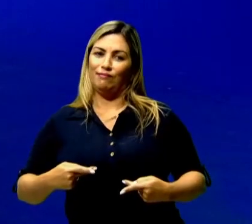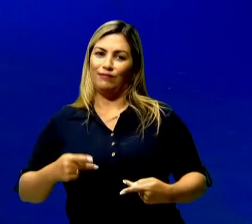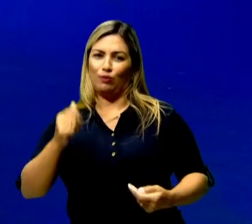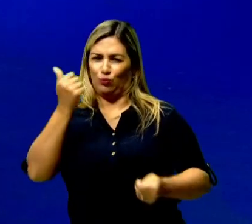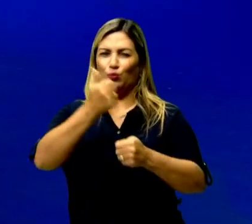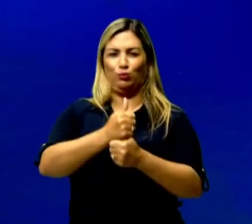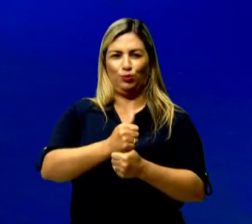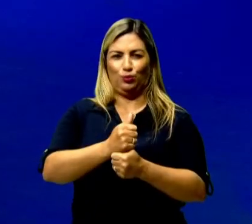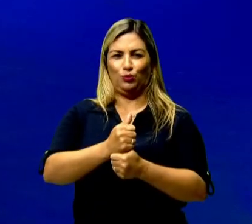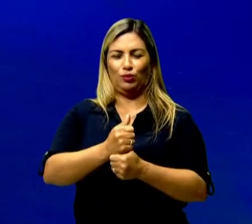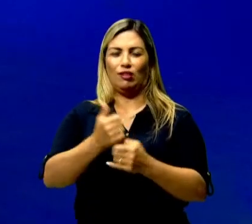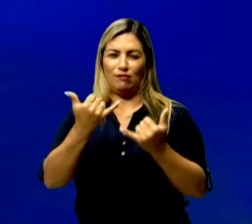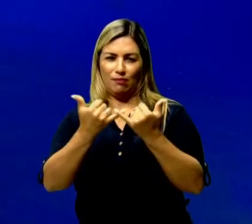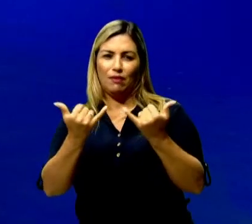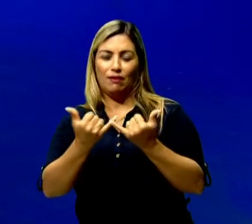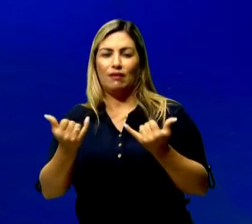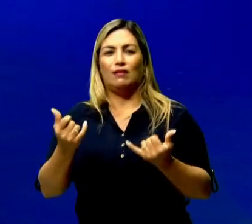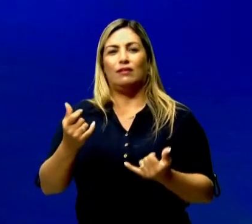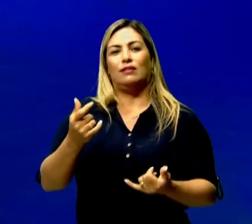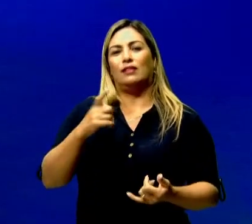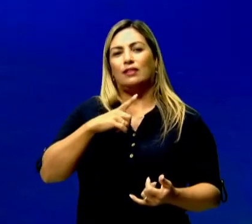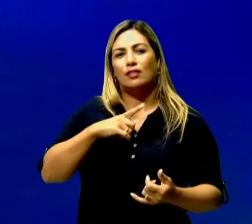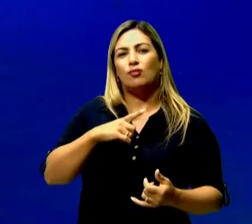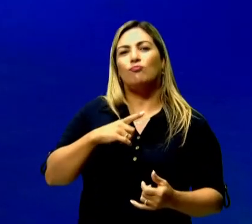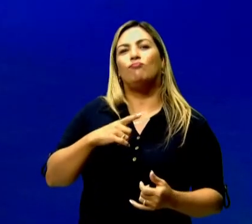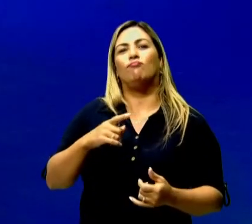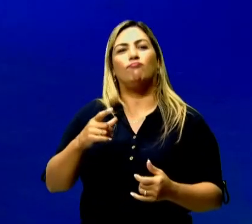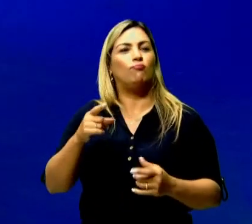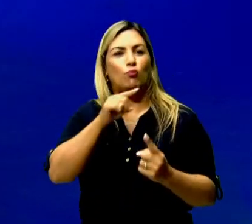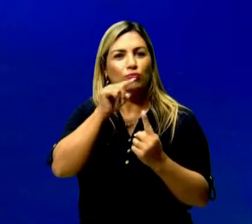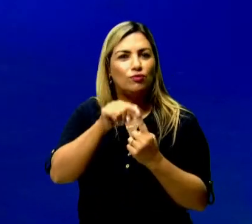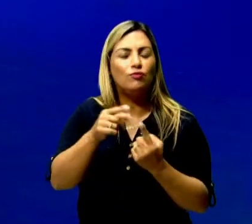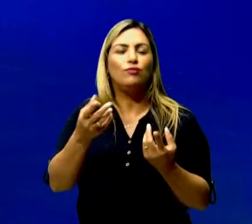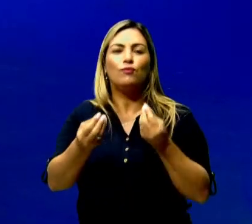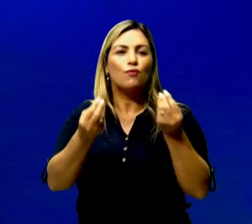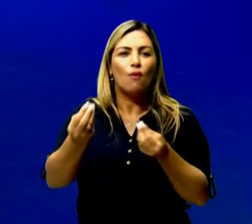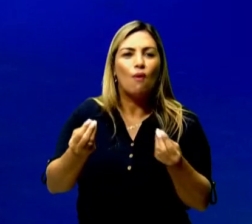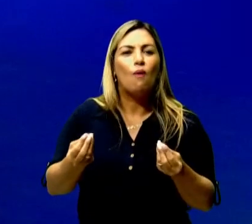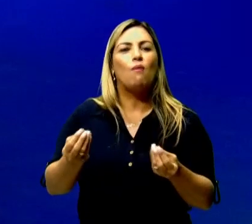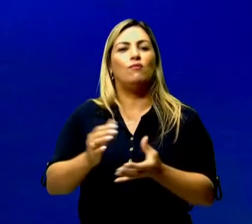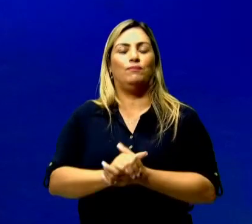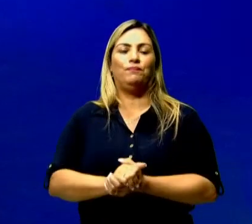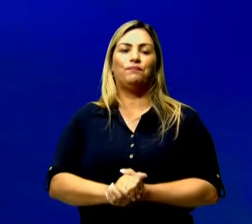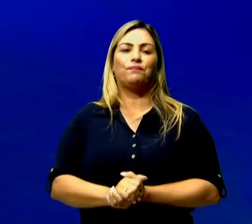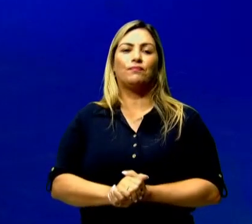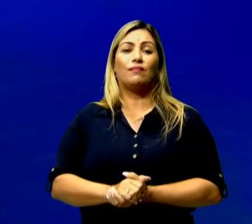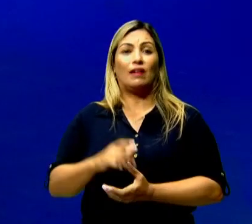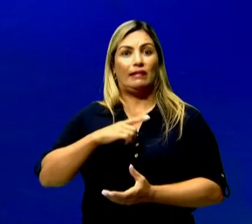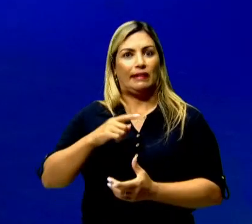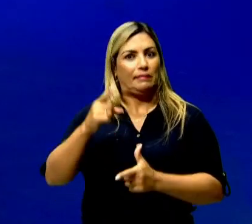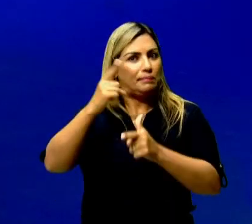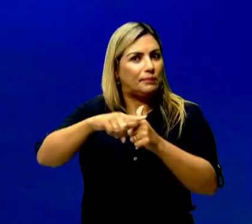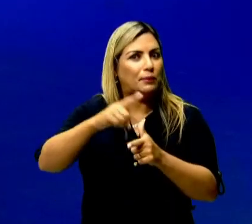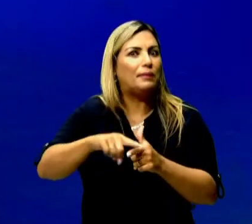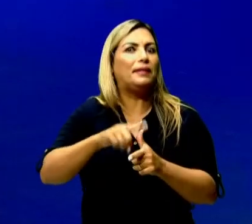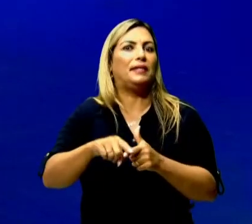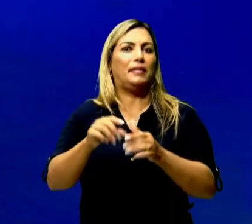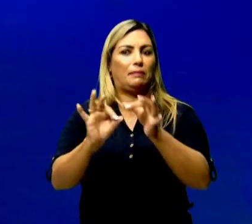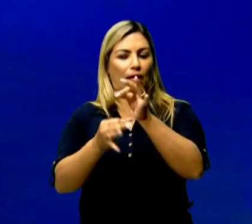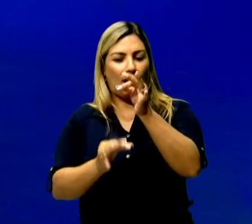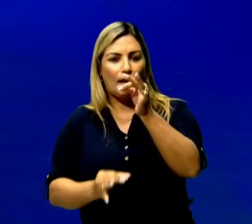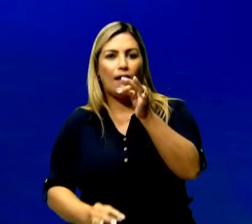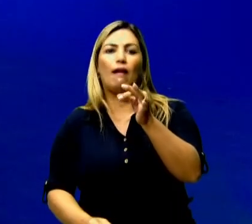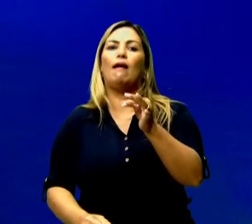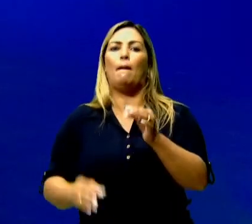sociedade. Da preguiça, da perseverança. E também vai ter clímax, desfecho, com uma